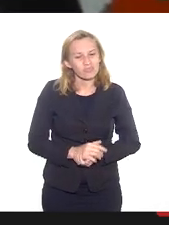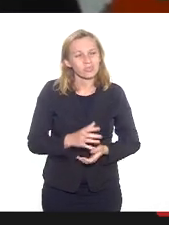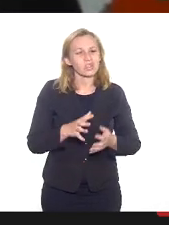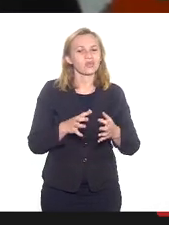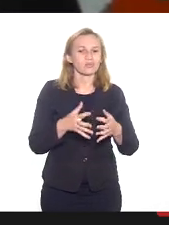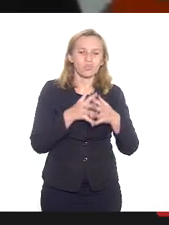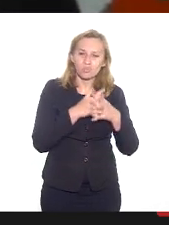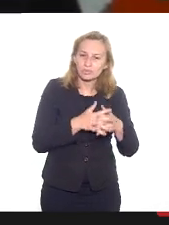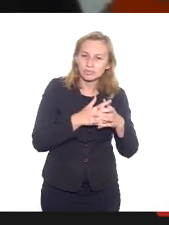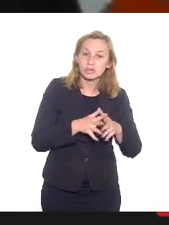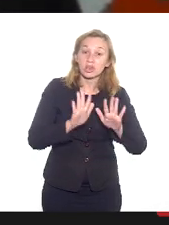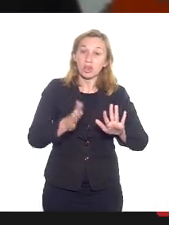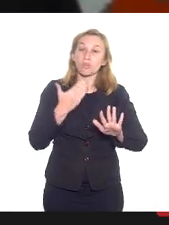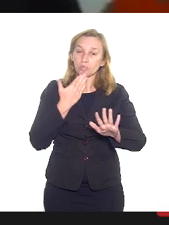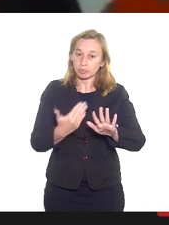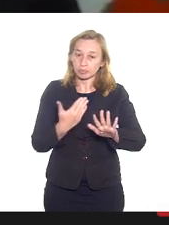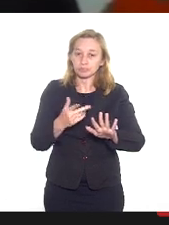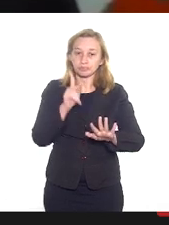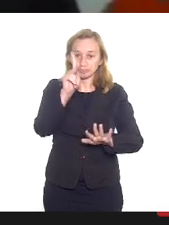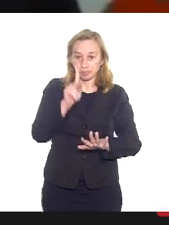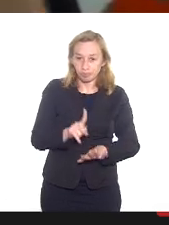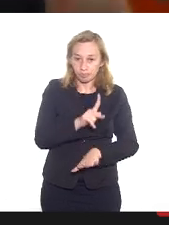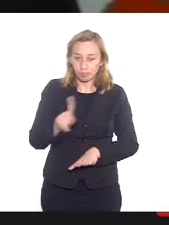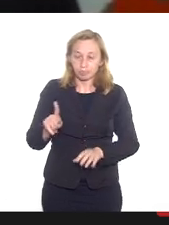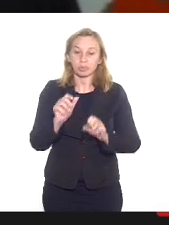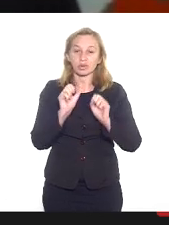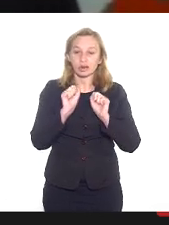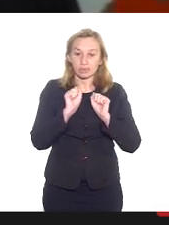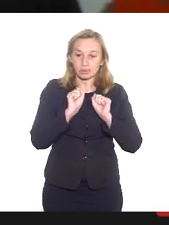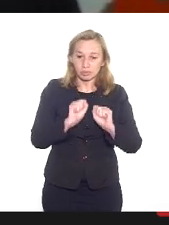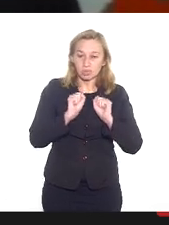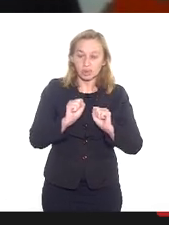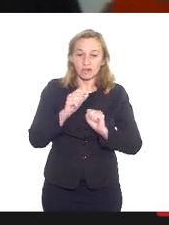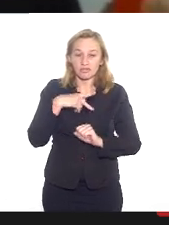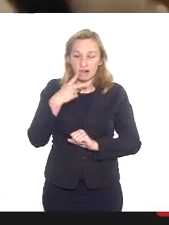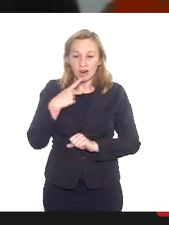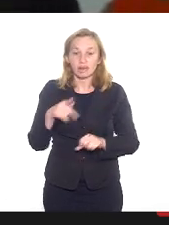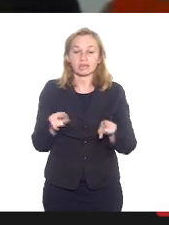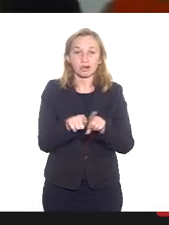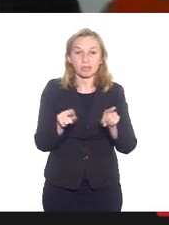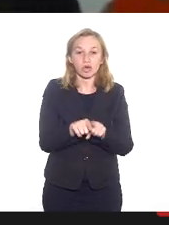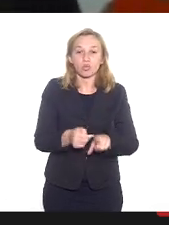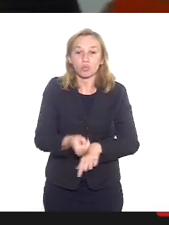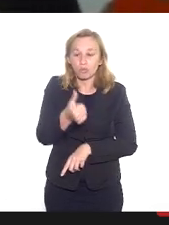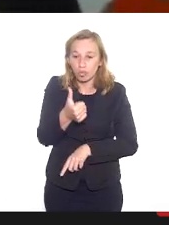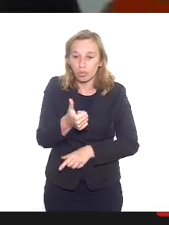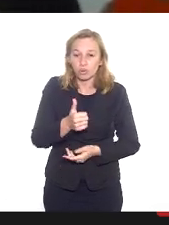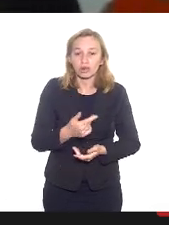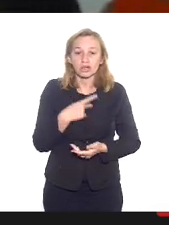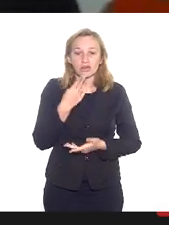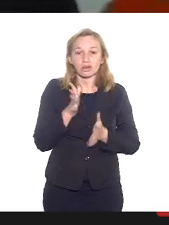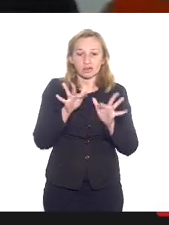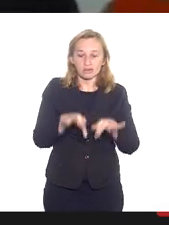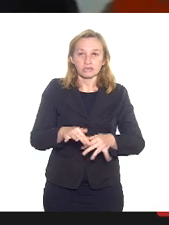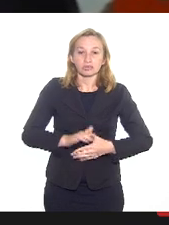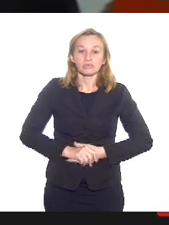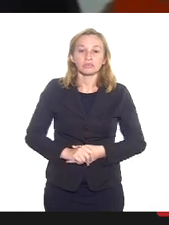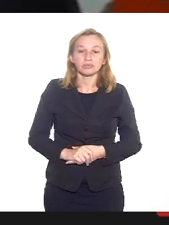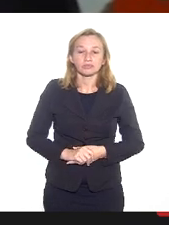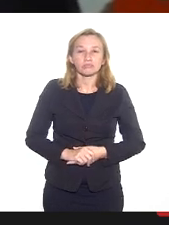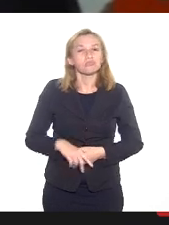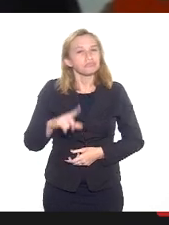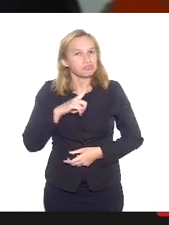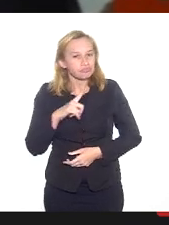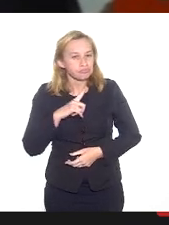conversa e aí eu peço também para o Padre Vitor se ele puder falar sobre isso um pouco nas considerações finais, quer dizer, está